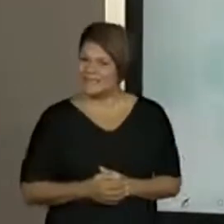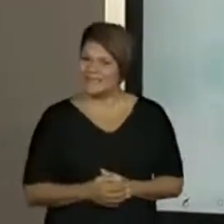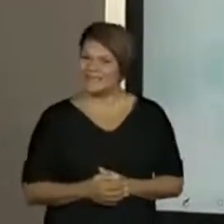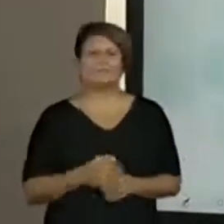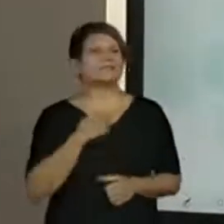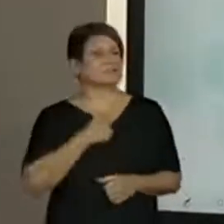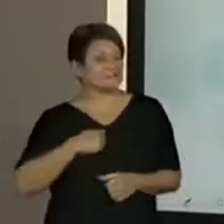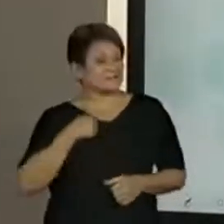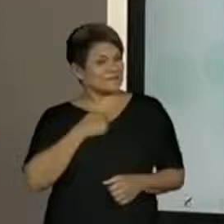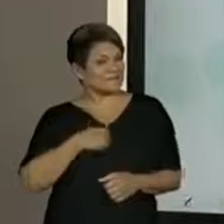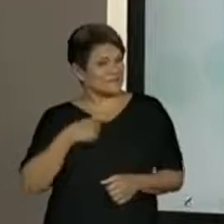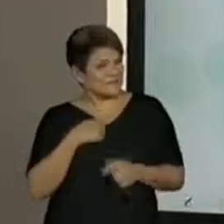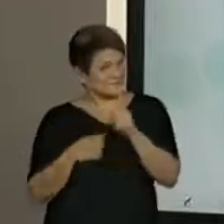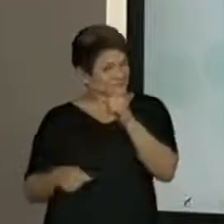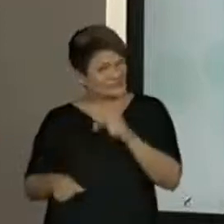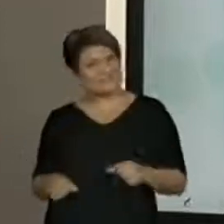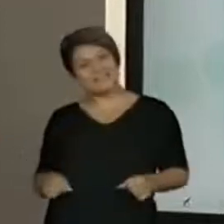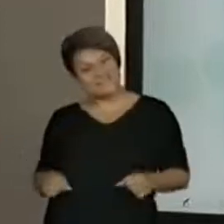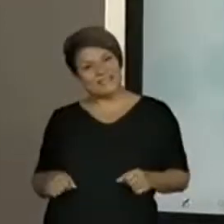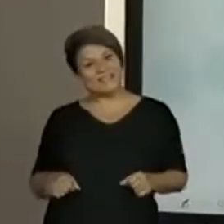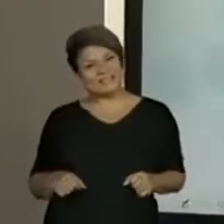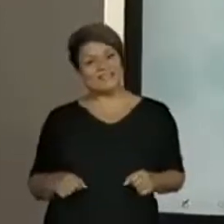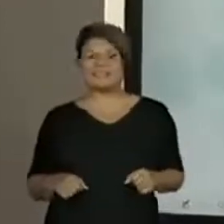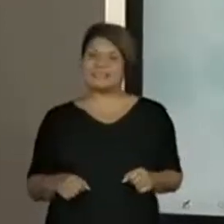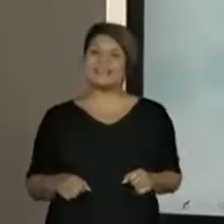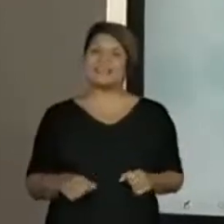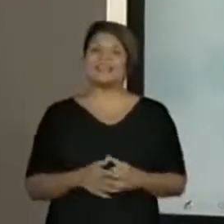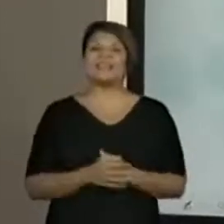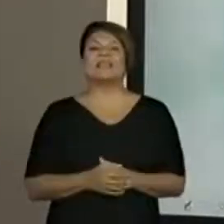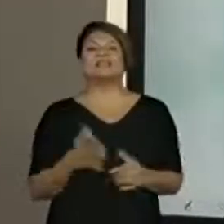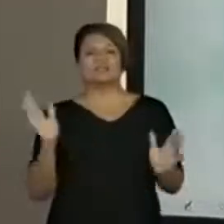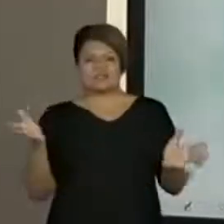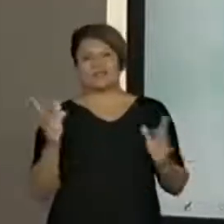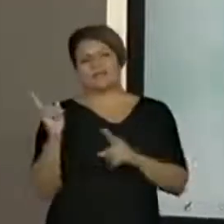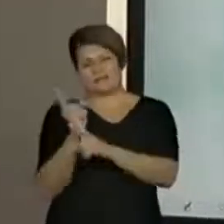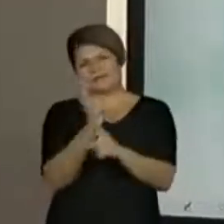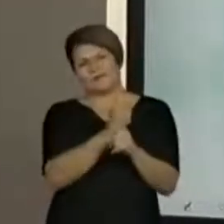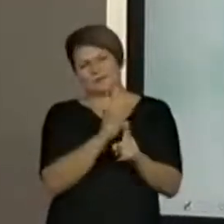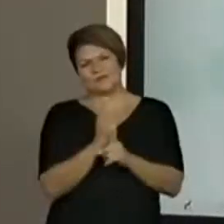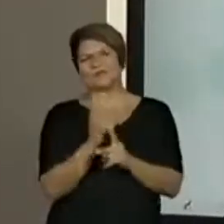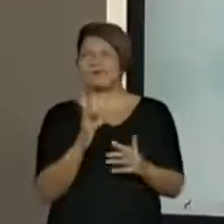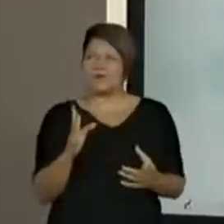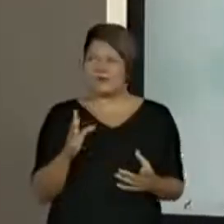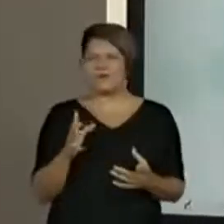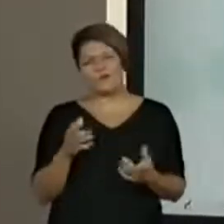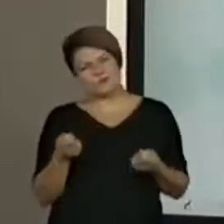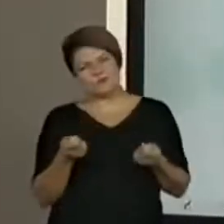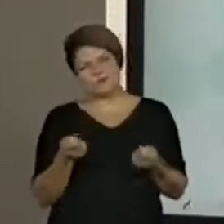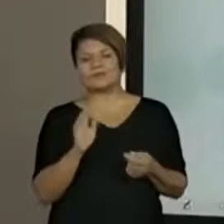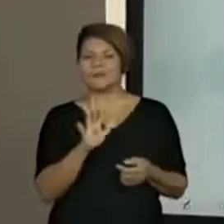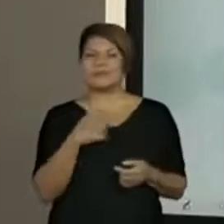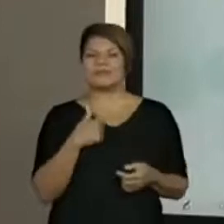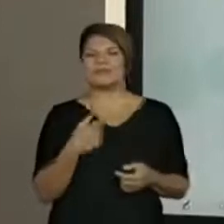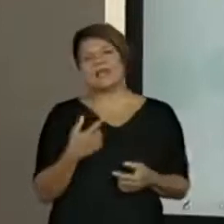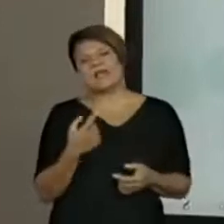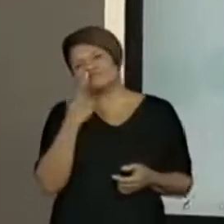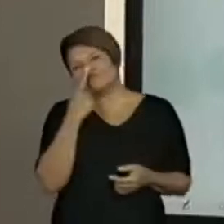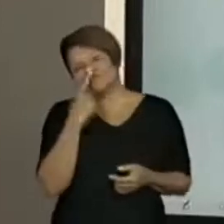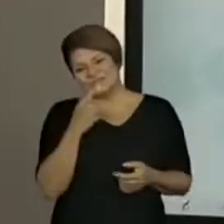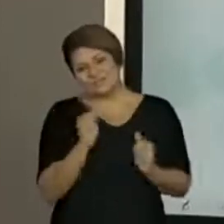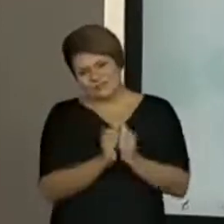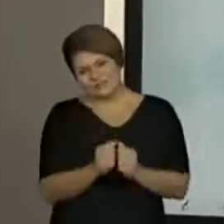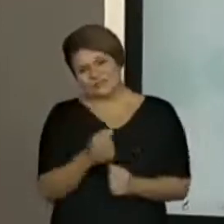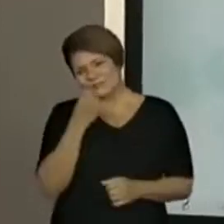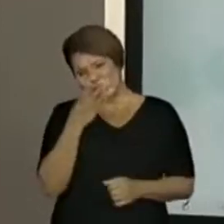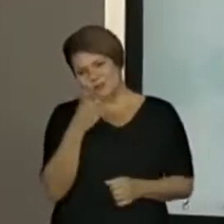saudade de vocês, hein? A gente se encontrou aí com as moderações, mas nada como a gente está aí juntinho, né? Como é bom